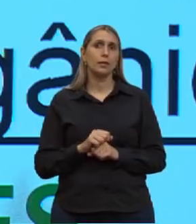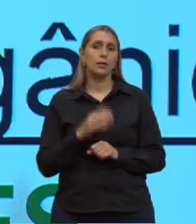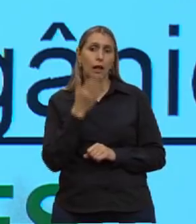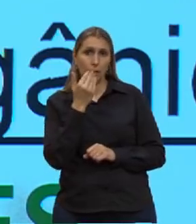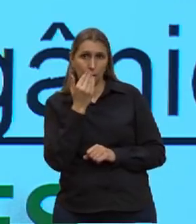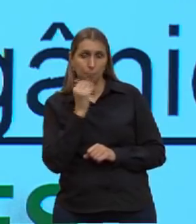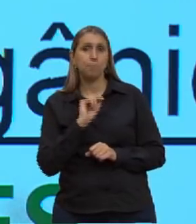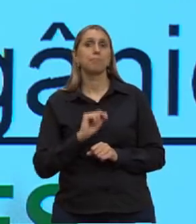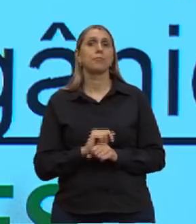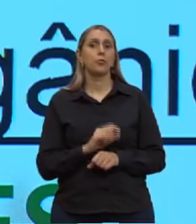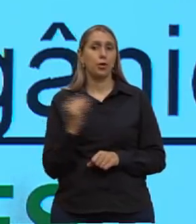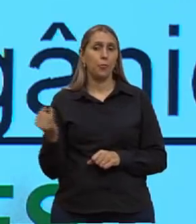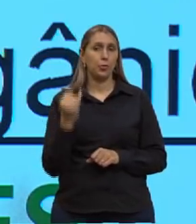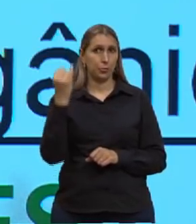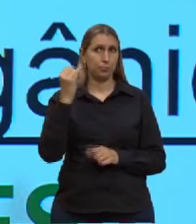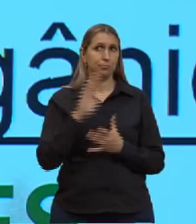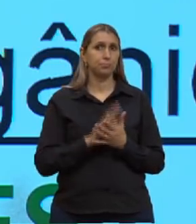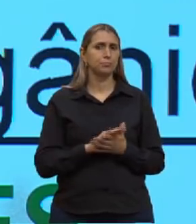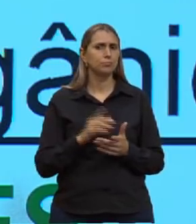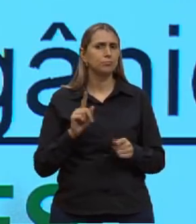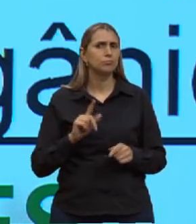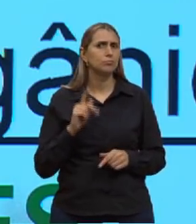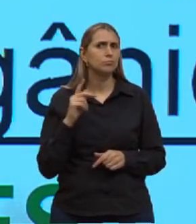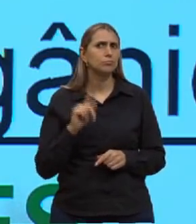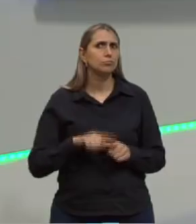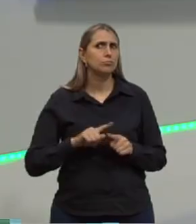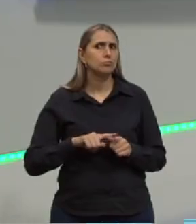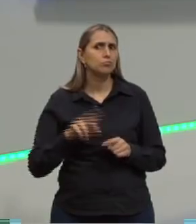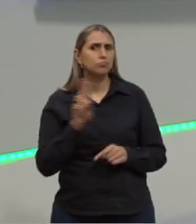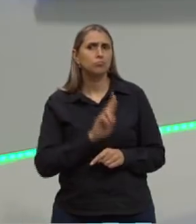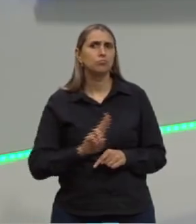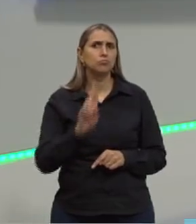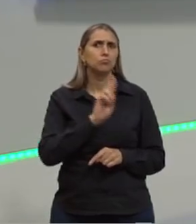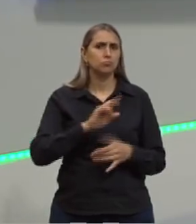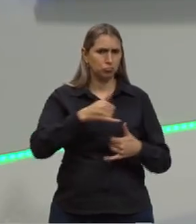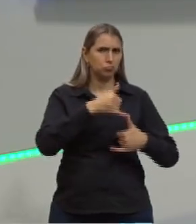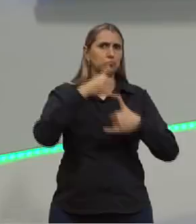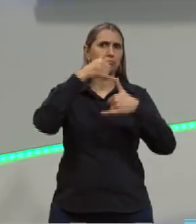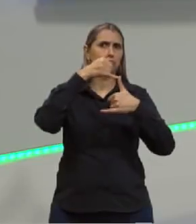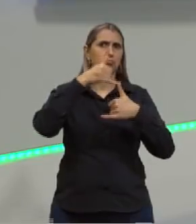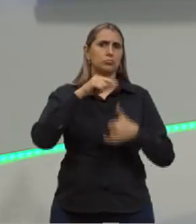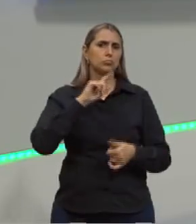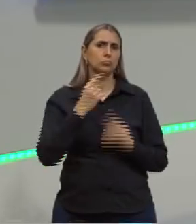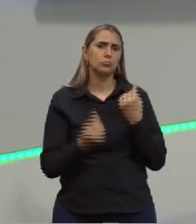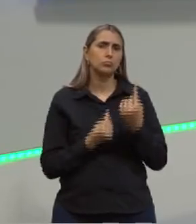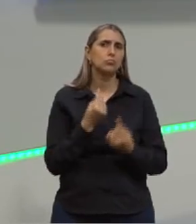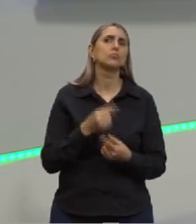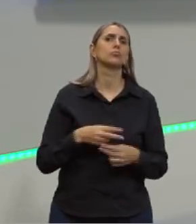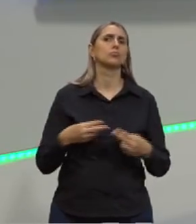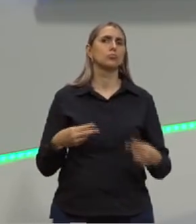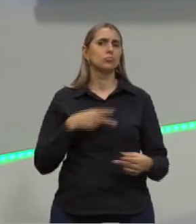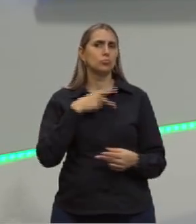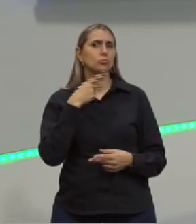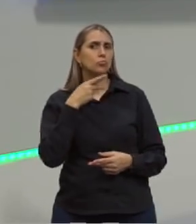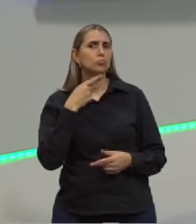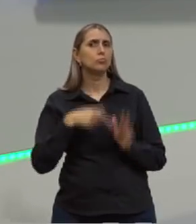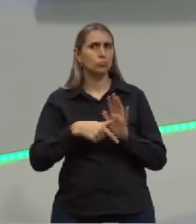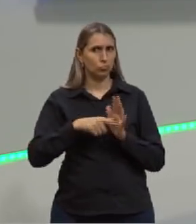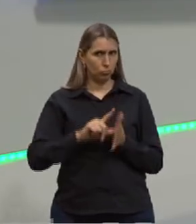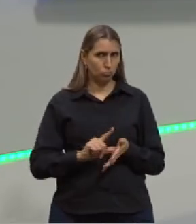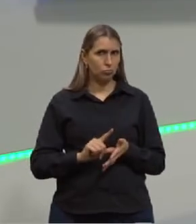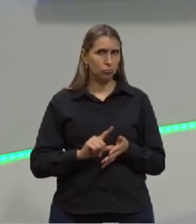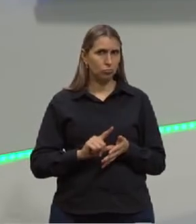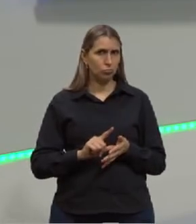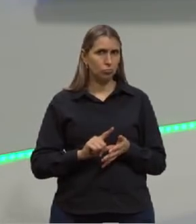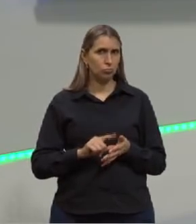alimentação. Então, para que vão servir esses lipídios? algumas coisas eu já tinha adiantado para vocês na